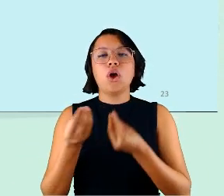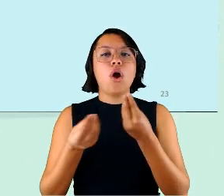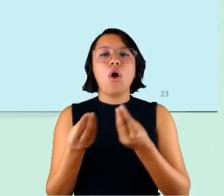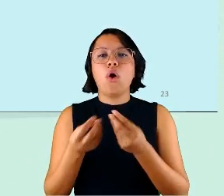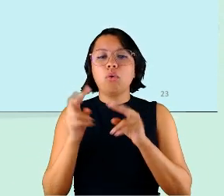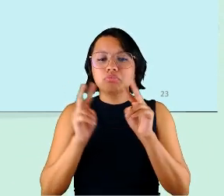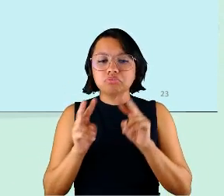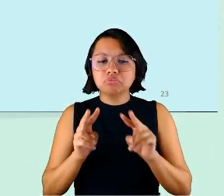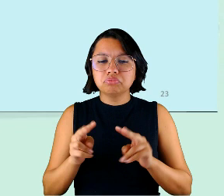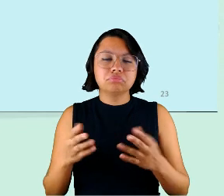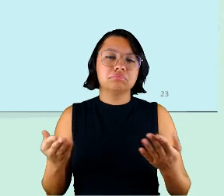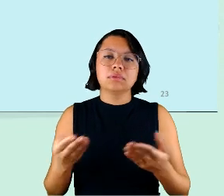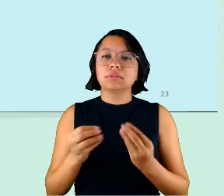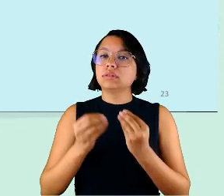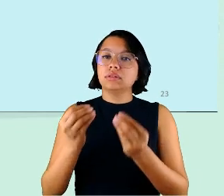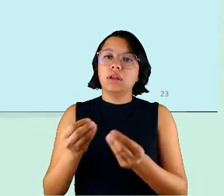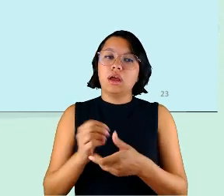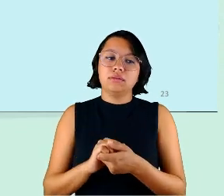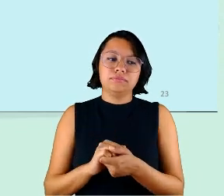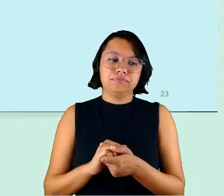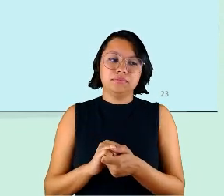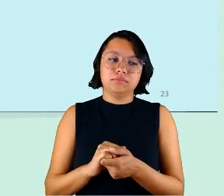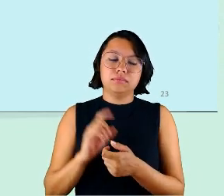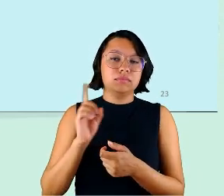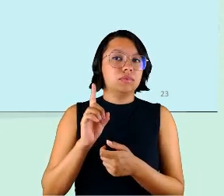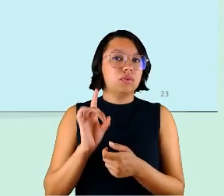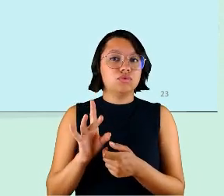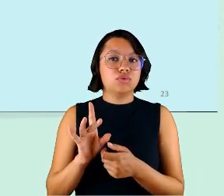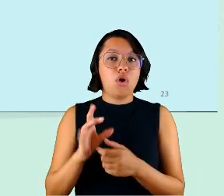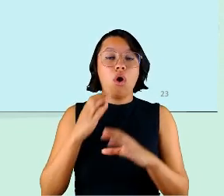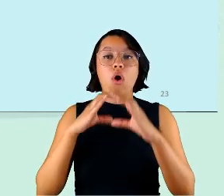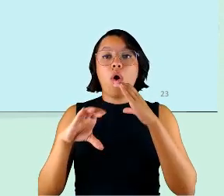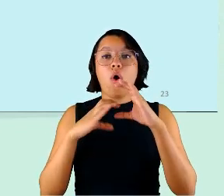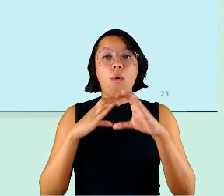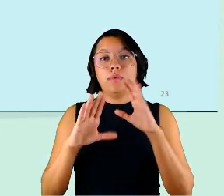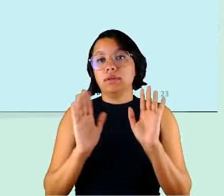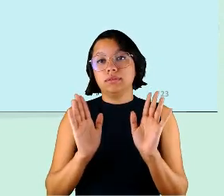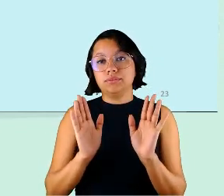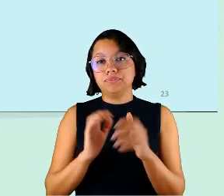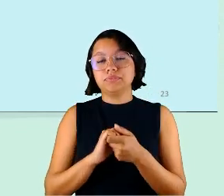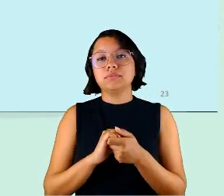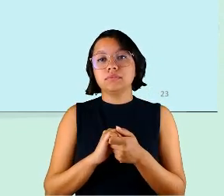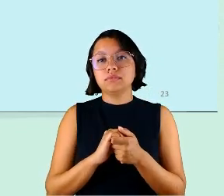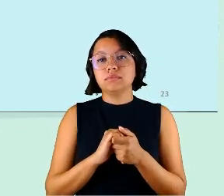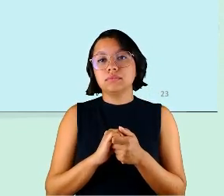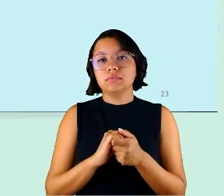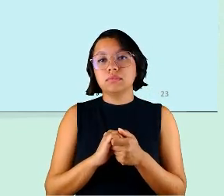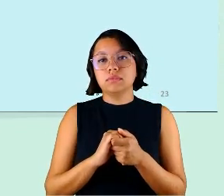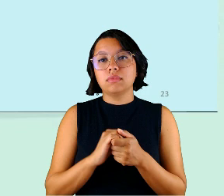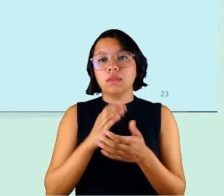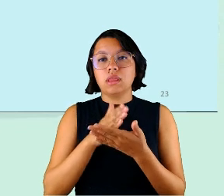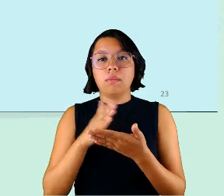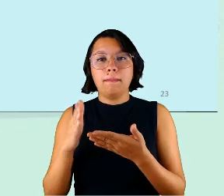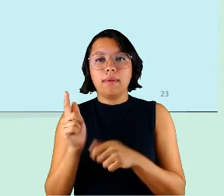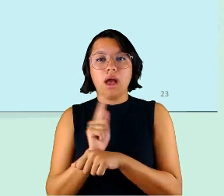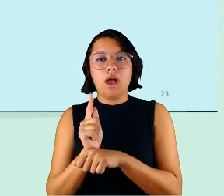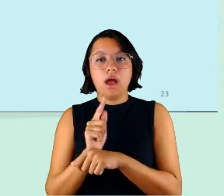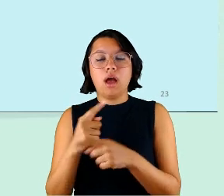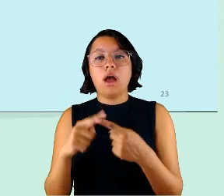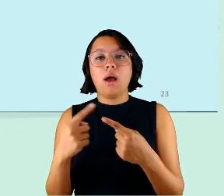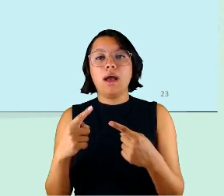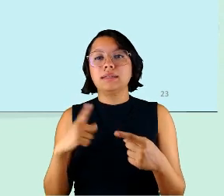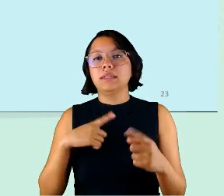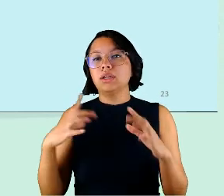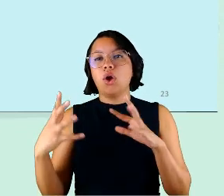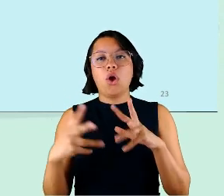monitoramento dessas entregas e não somente a comunicação a comunicação é parte da gestão mas